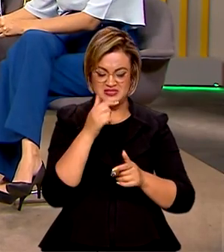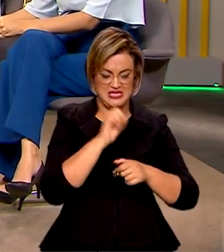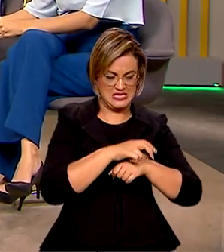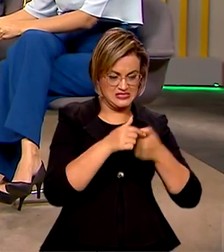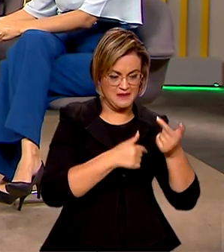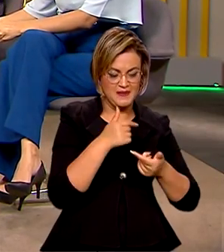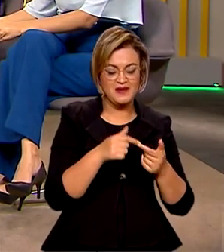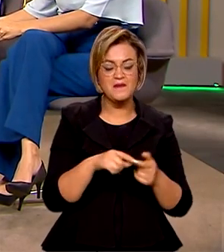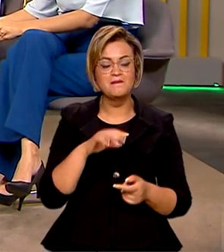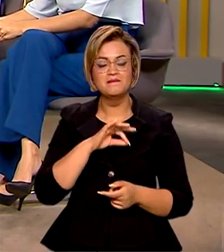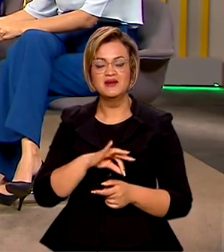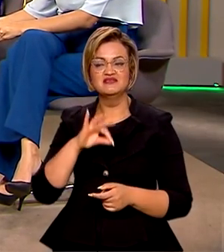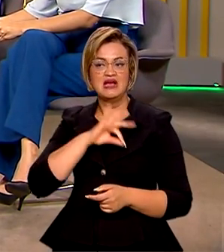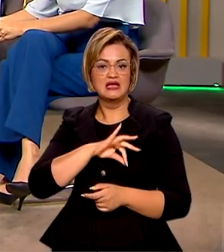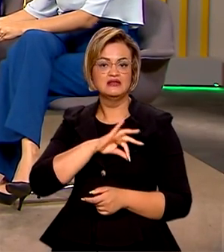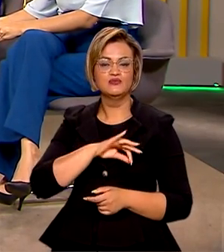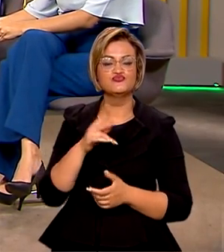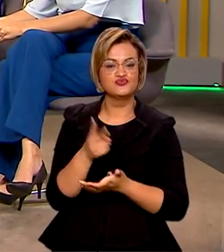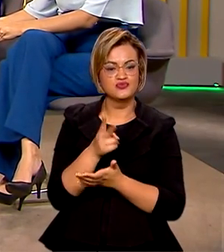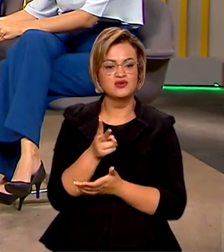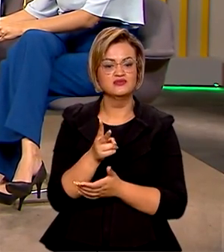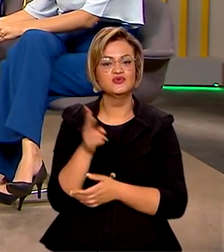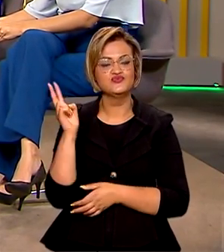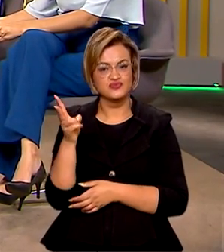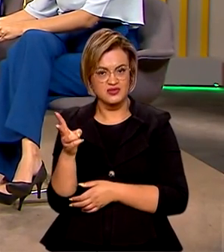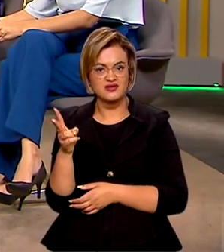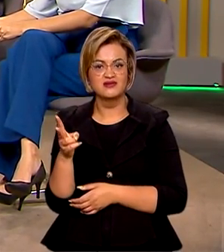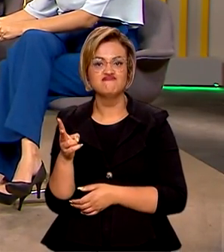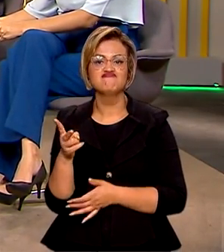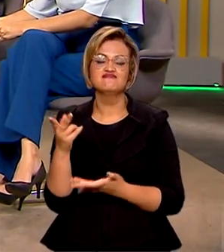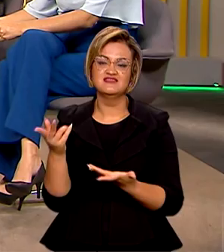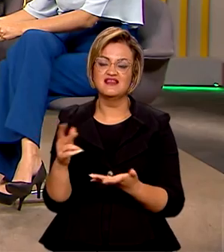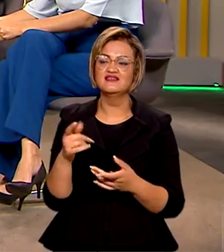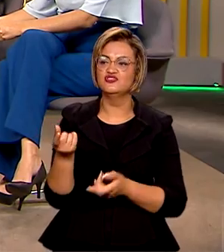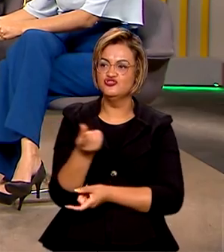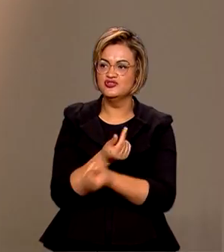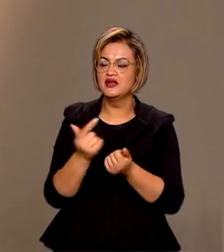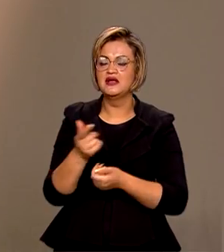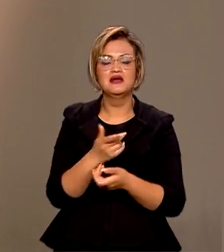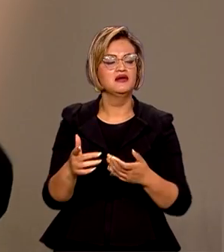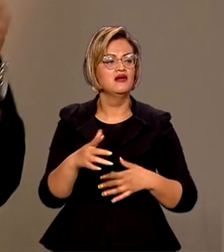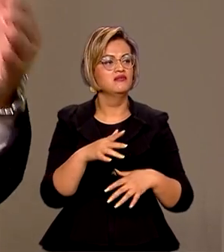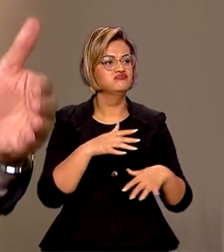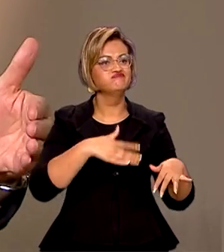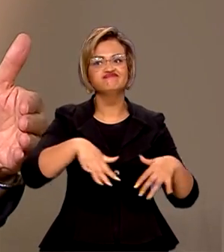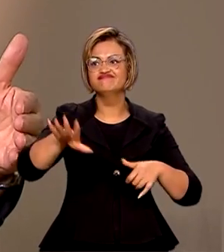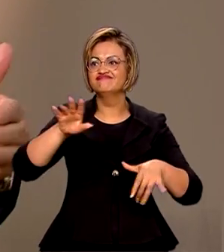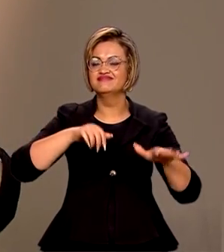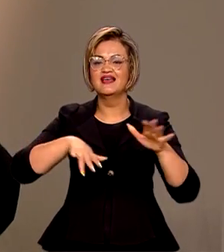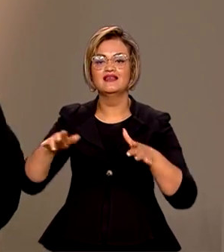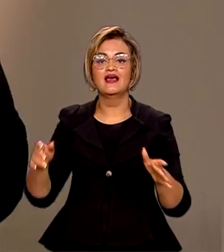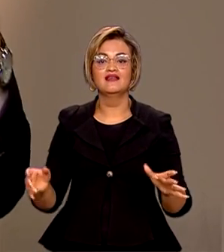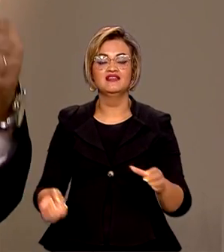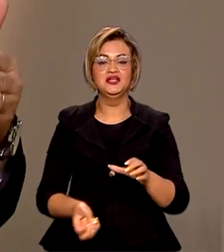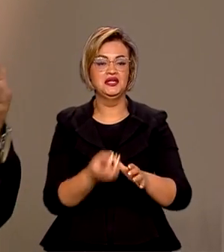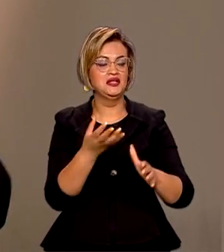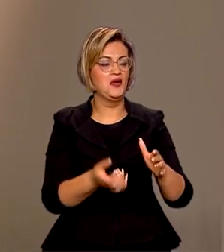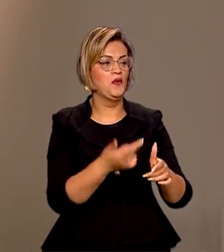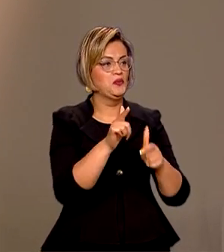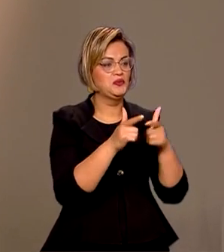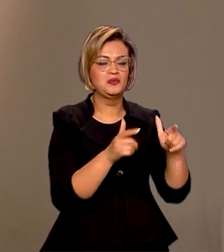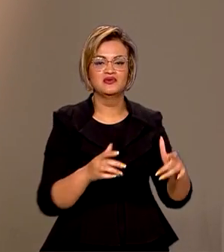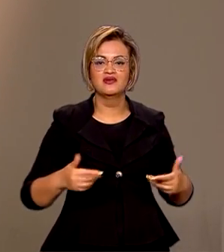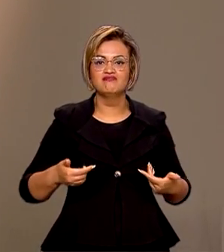mas mantendo a renda do trabalhador, você tem um volume maior de recursos circulando na economia. Isso gera mais negócio, gera